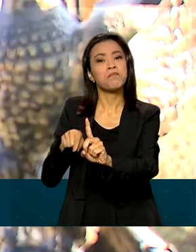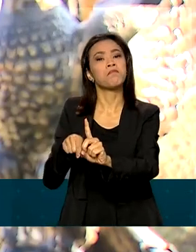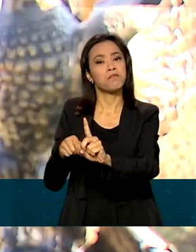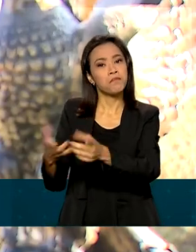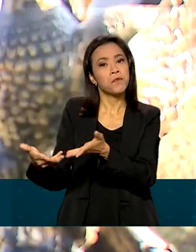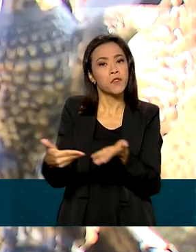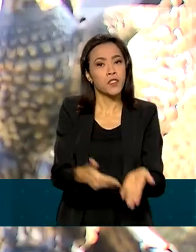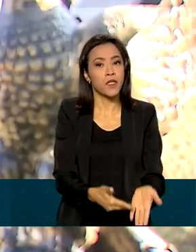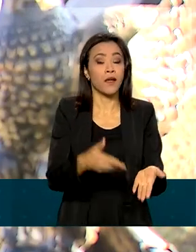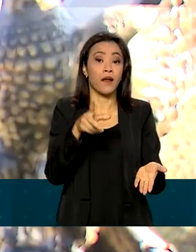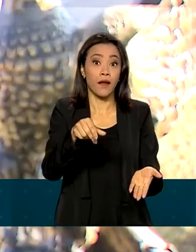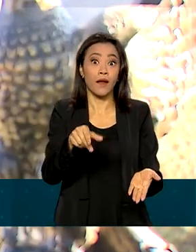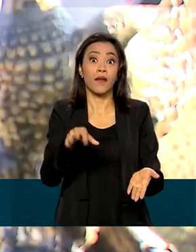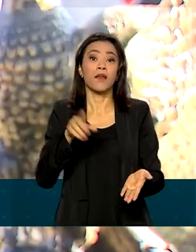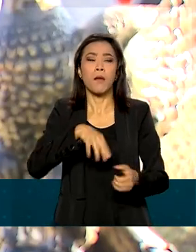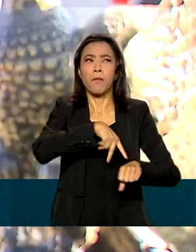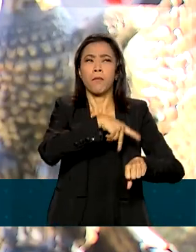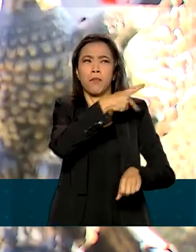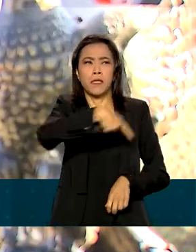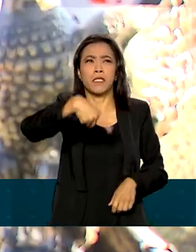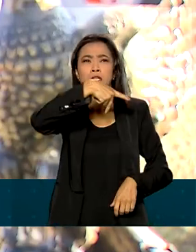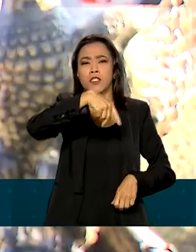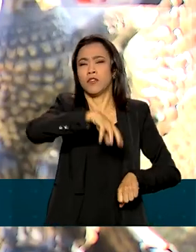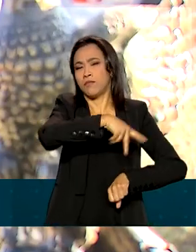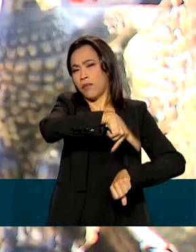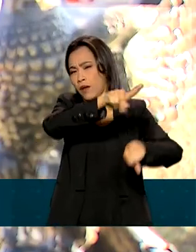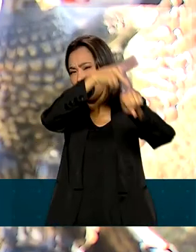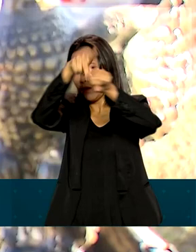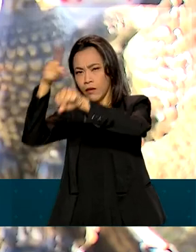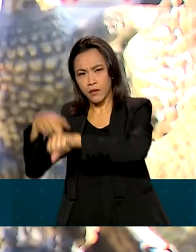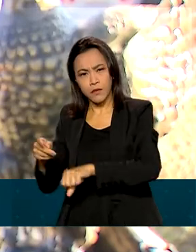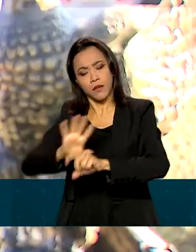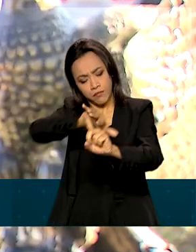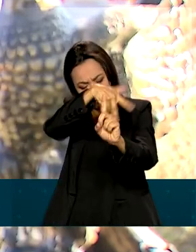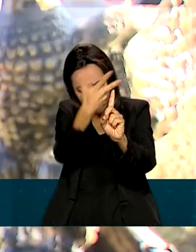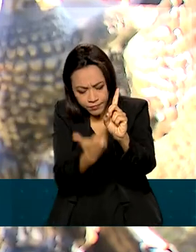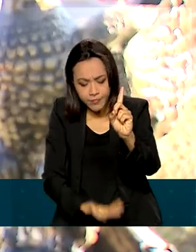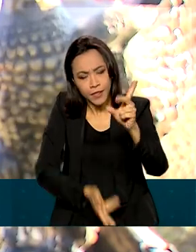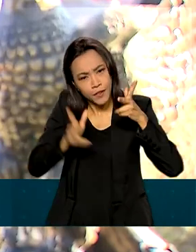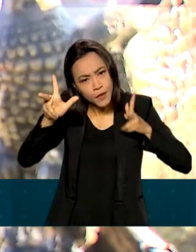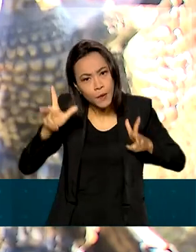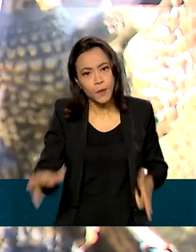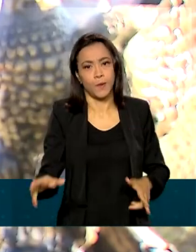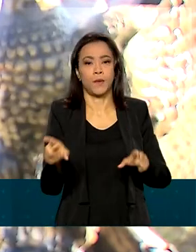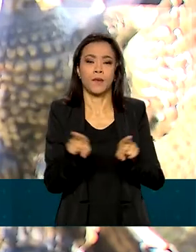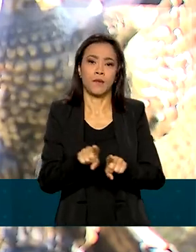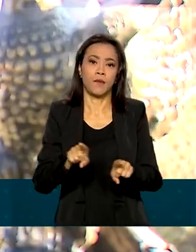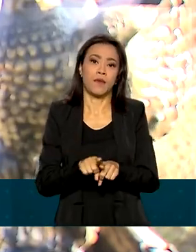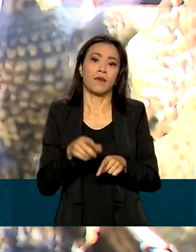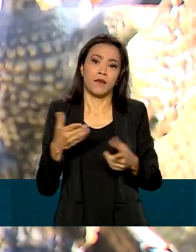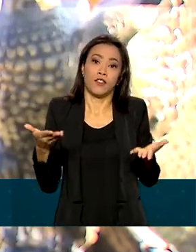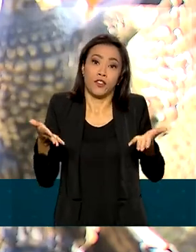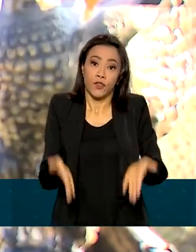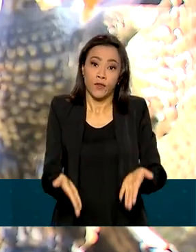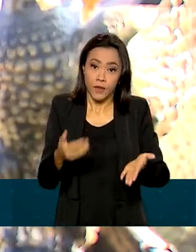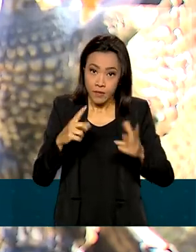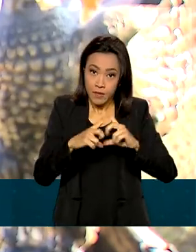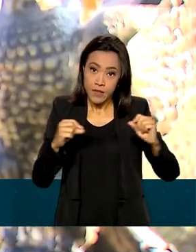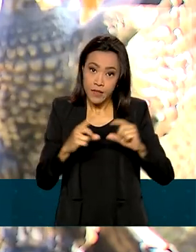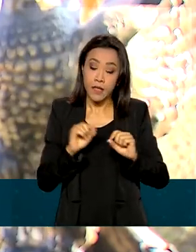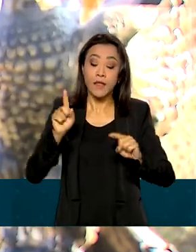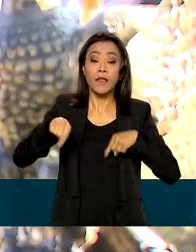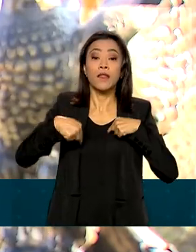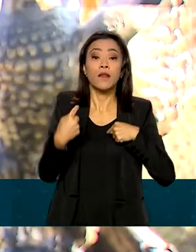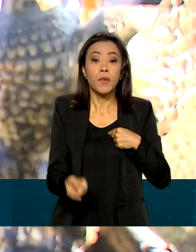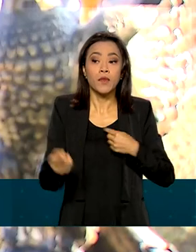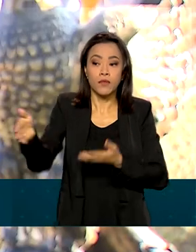visitas de chefes de outros países, Primeira solenidade será aqui mesmo, logo após a chegada aqui na base aérea. Depois, ficará